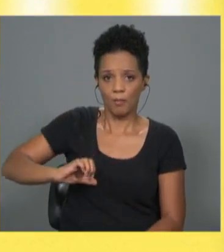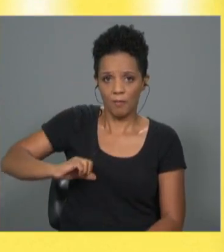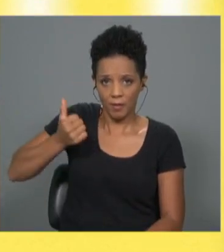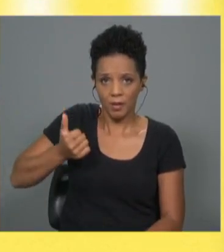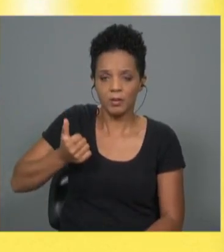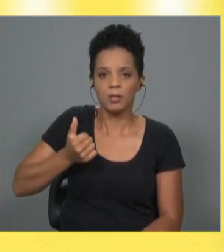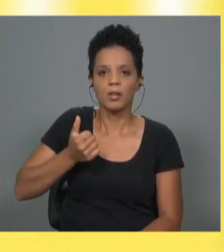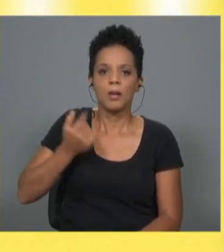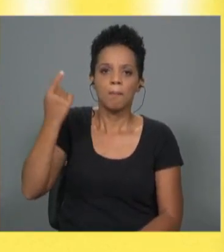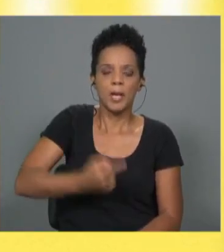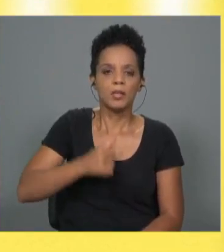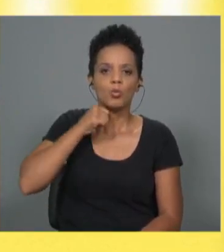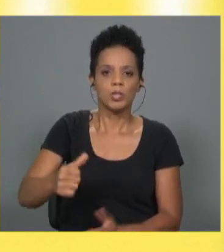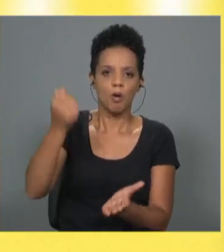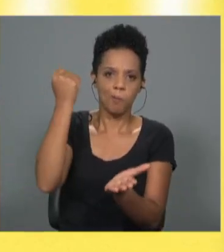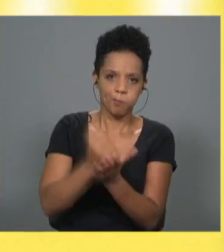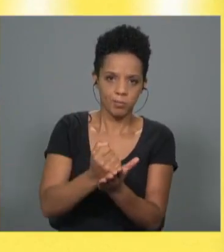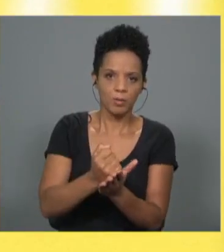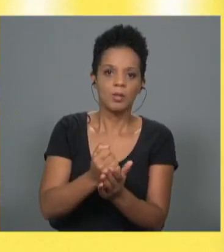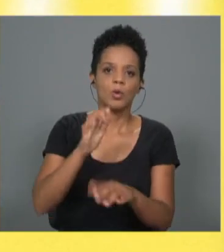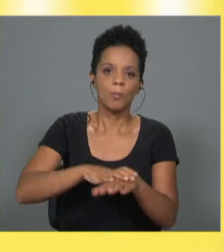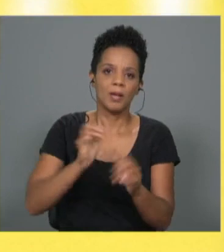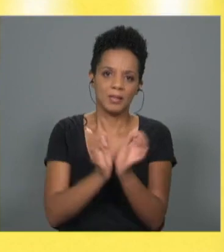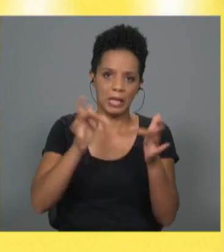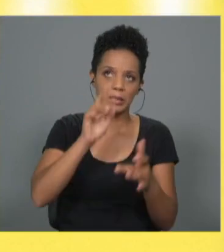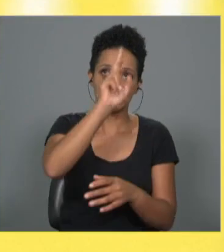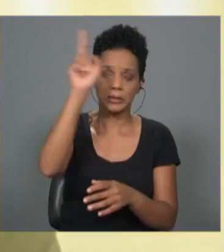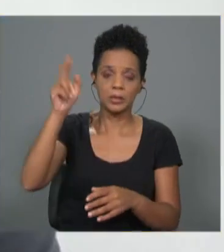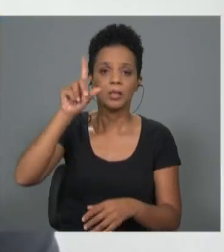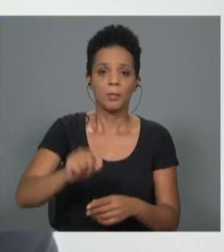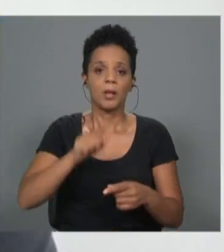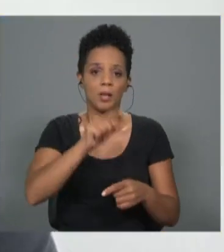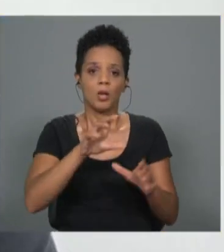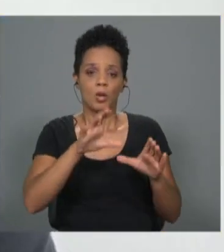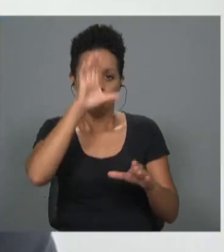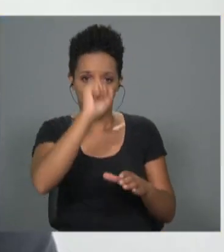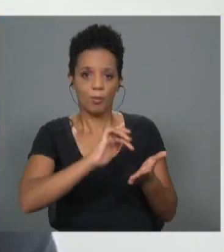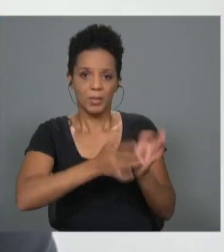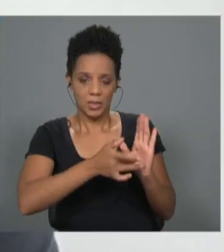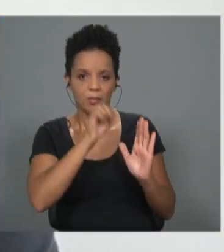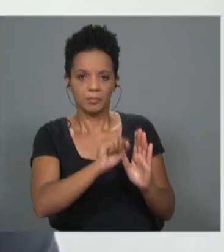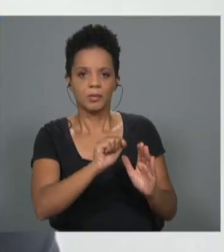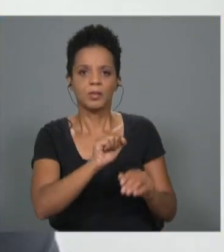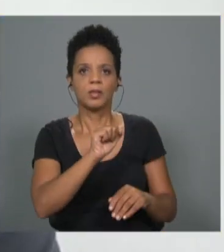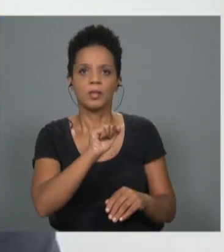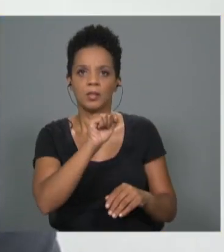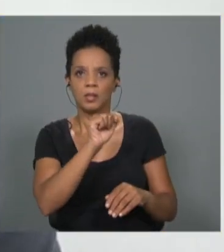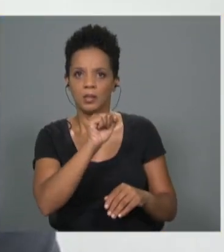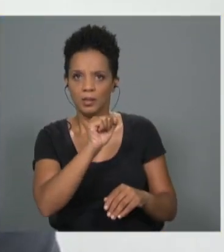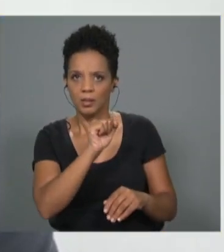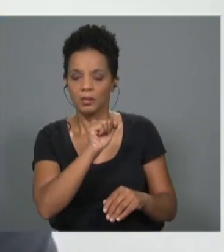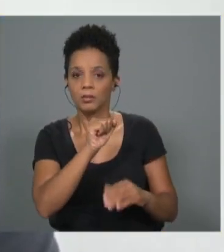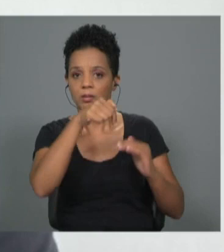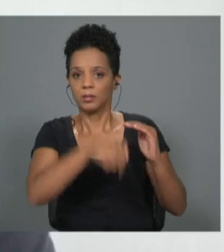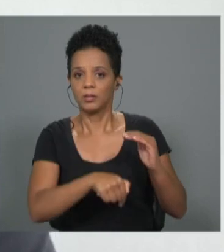visto para nómatas digitais, como o governo aqui do Brasil, onde estamos a trabalhar com o governo federal, com o governo do Estado, do Rio Grande do Norte e com o governo de Ibaldo Sul,